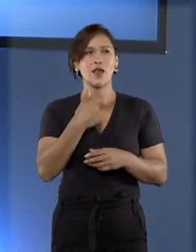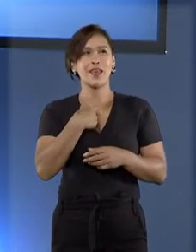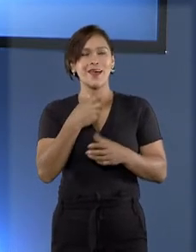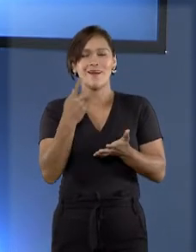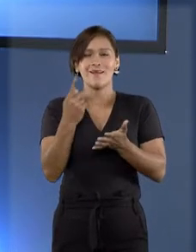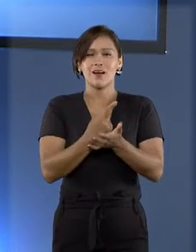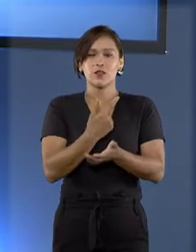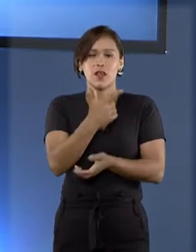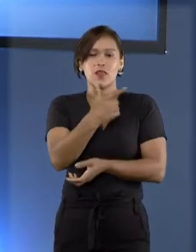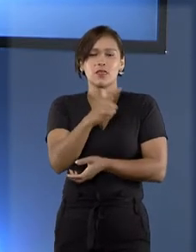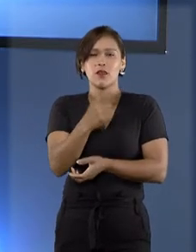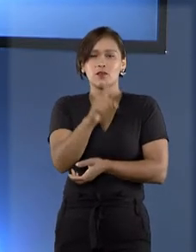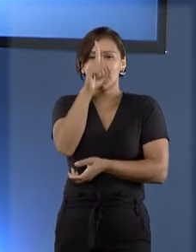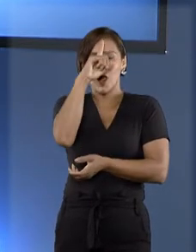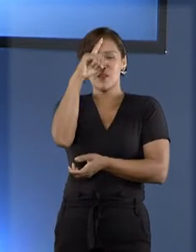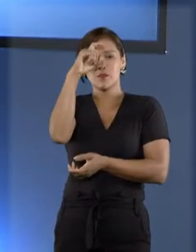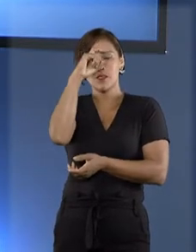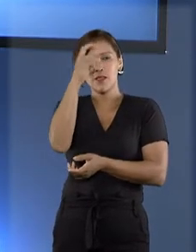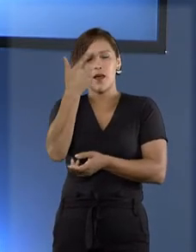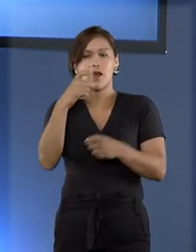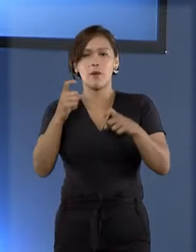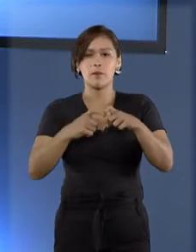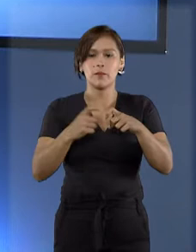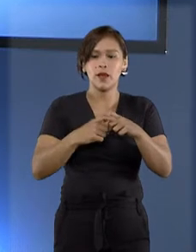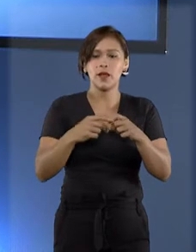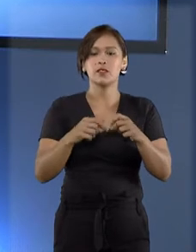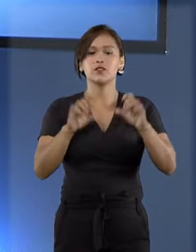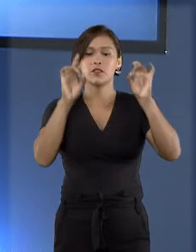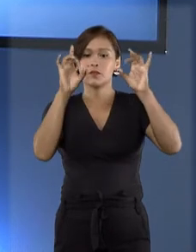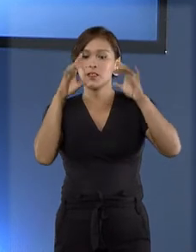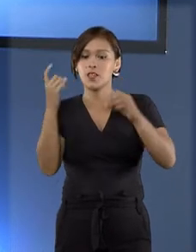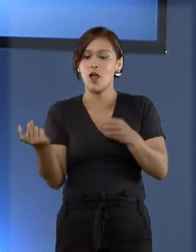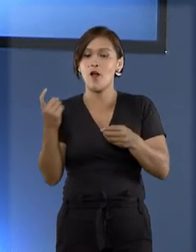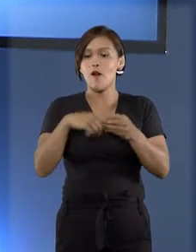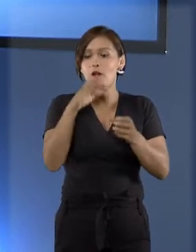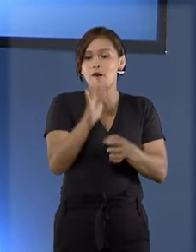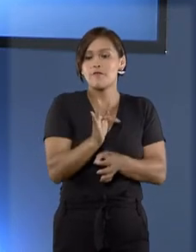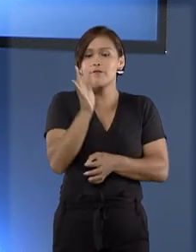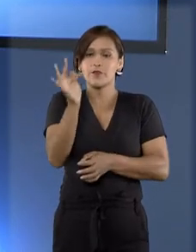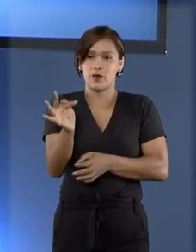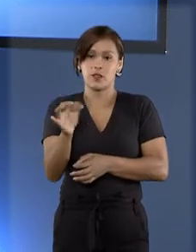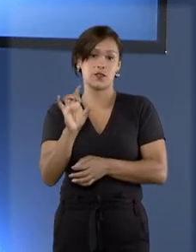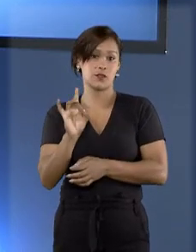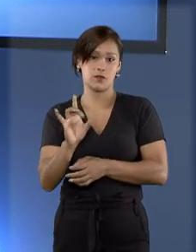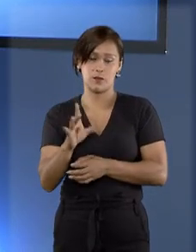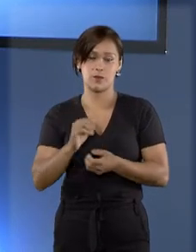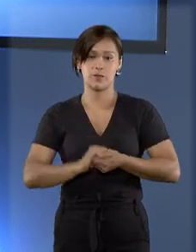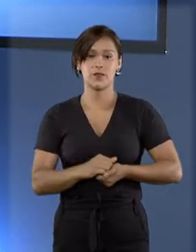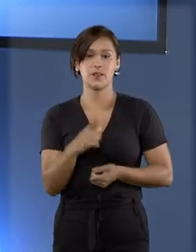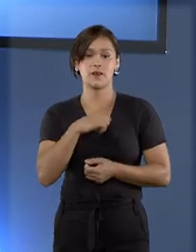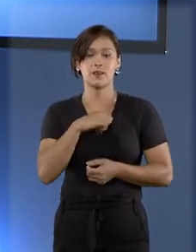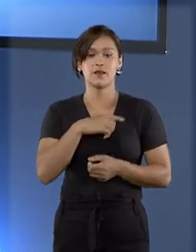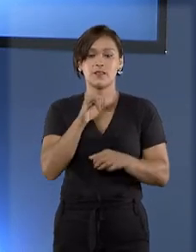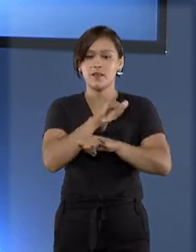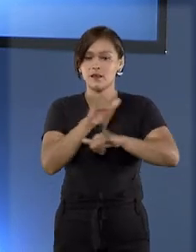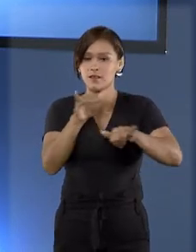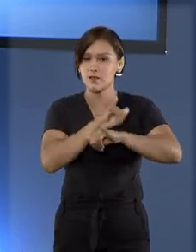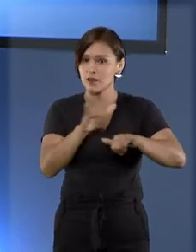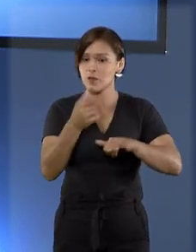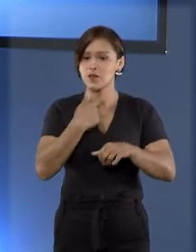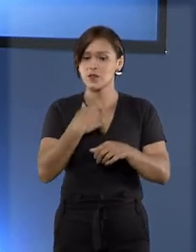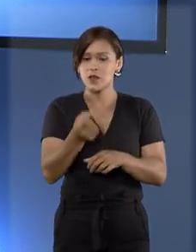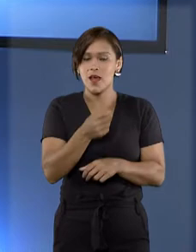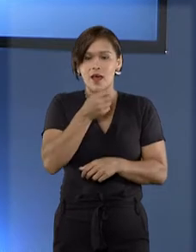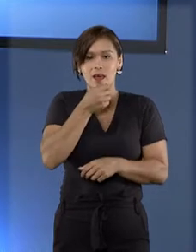excepcionais obrigam plano a reembolsar despesas fora da rede credenciada. Quem tem as informações